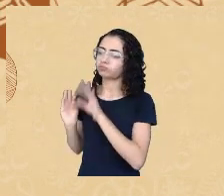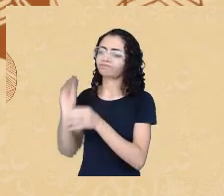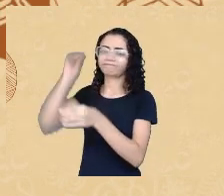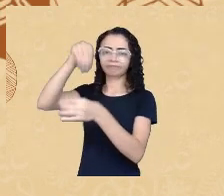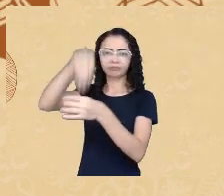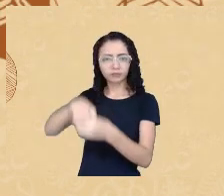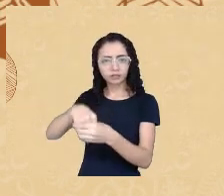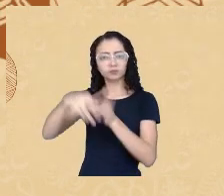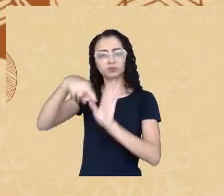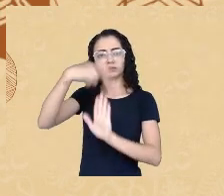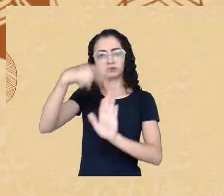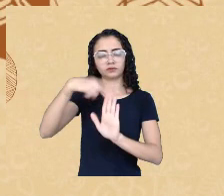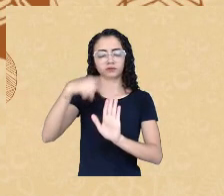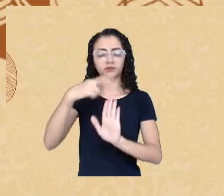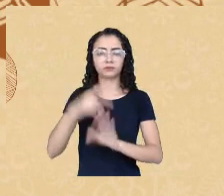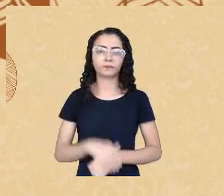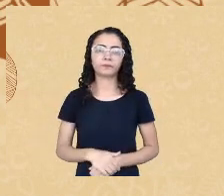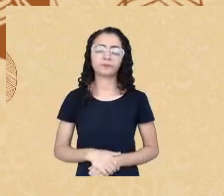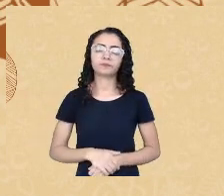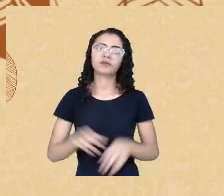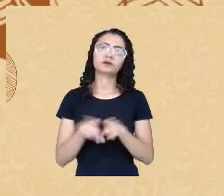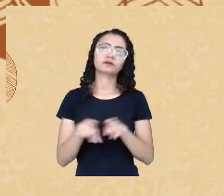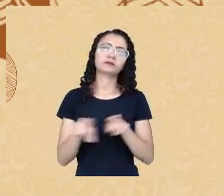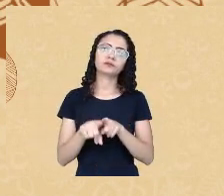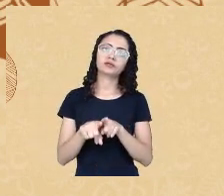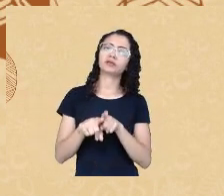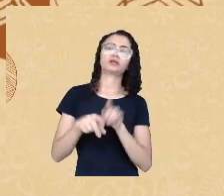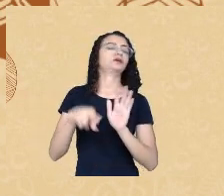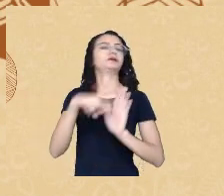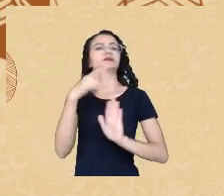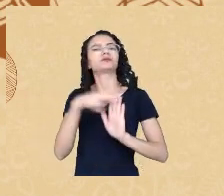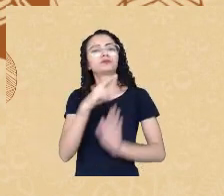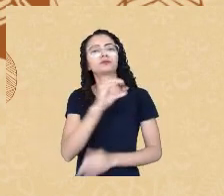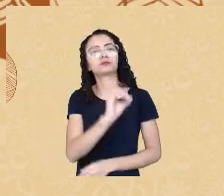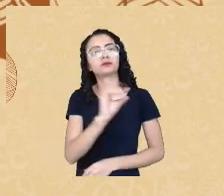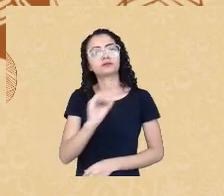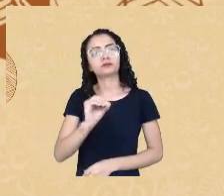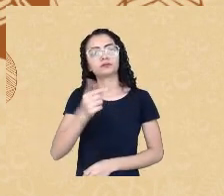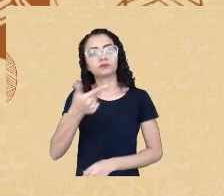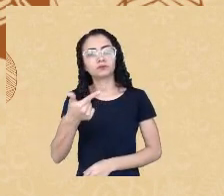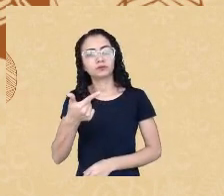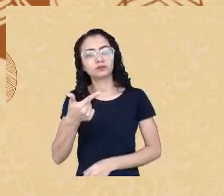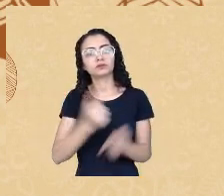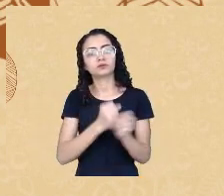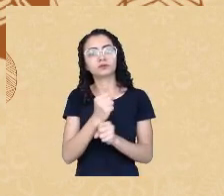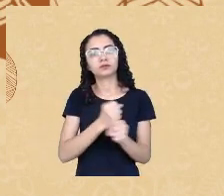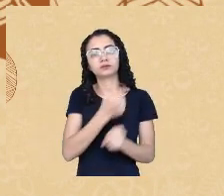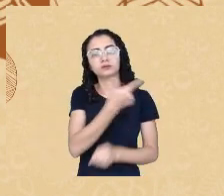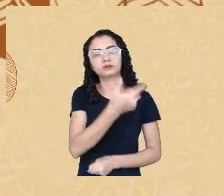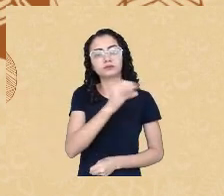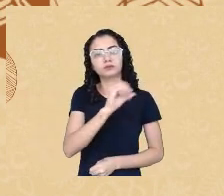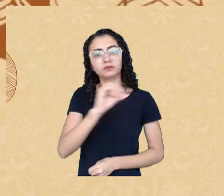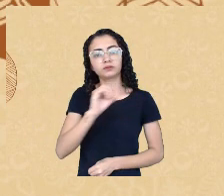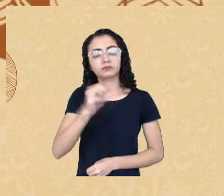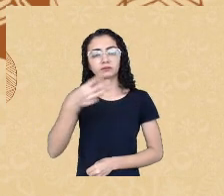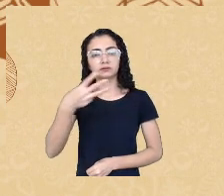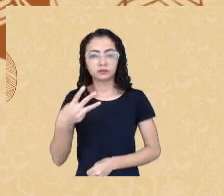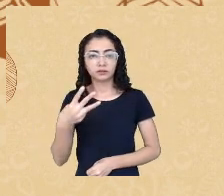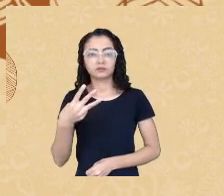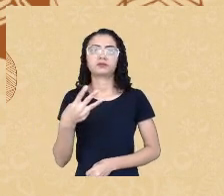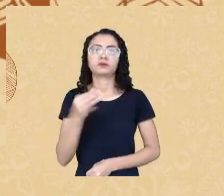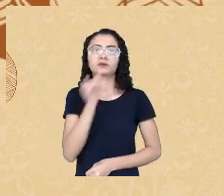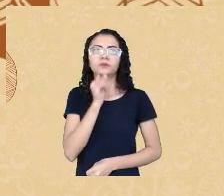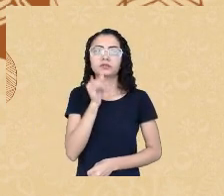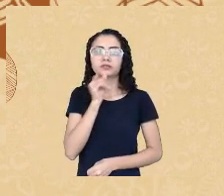do Satepsi, que iniciou-se na Resolução 002 de 2003, como os aspectos relacionados à justiça social e o